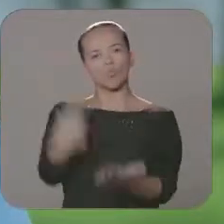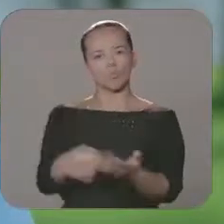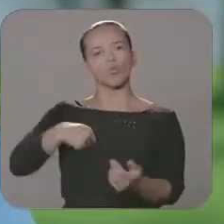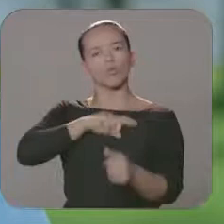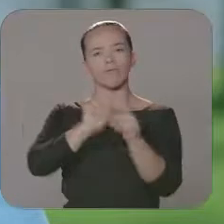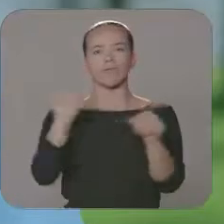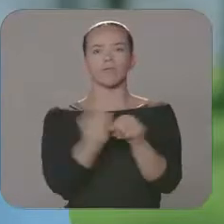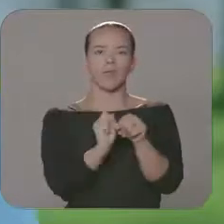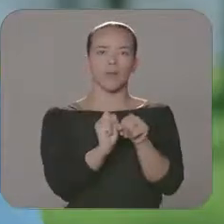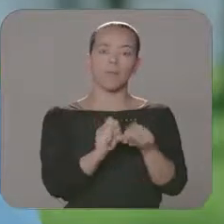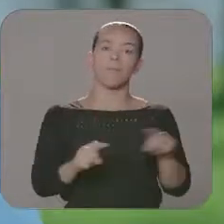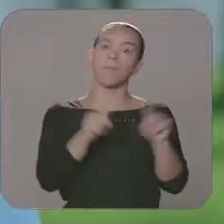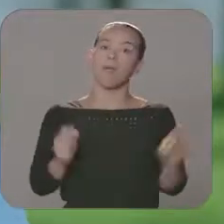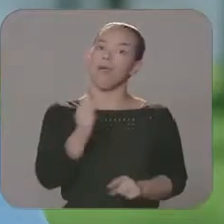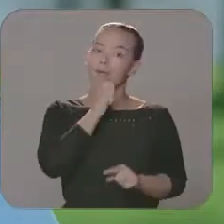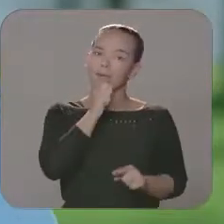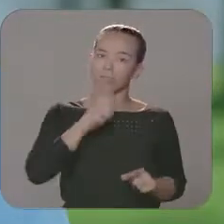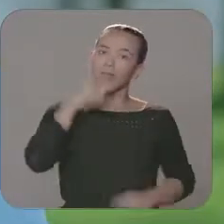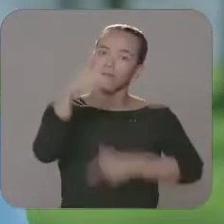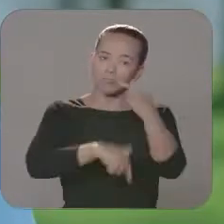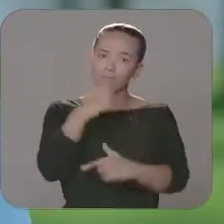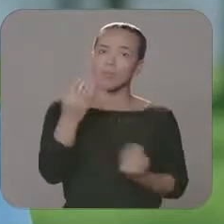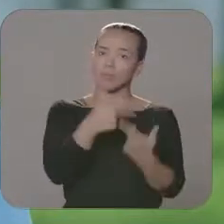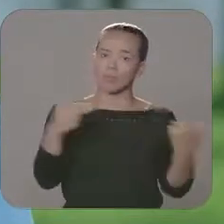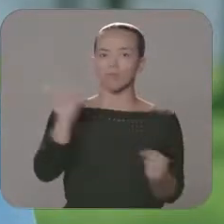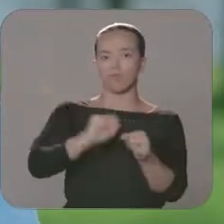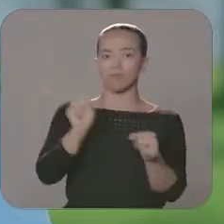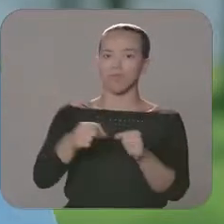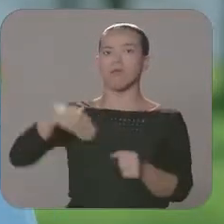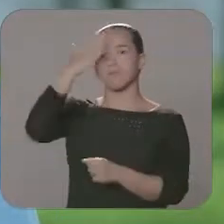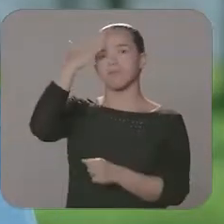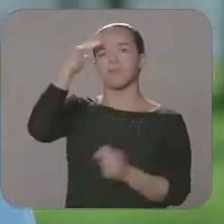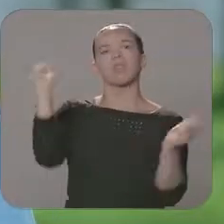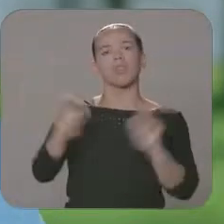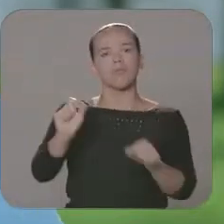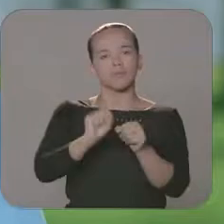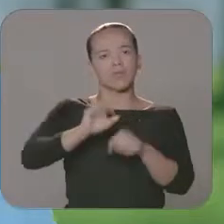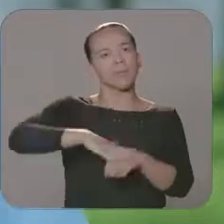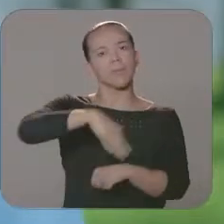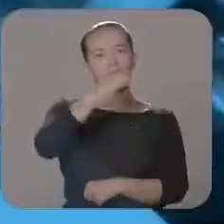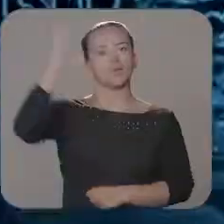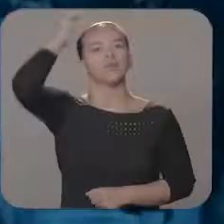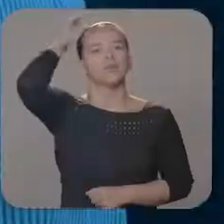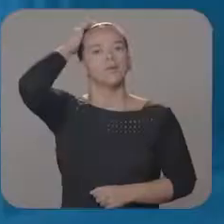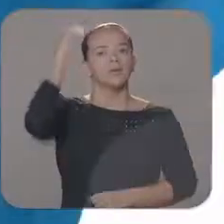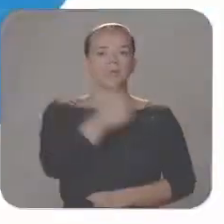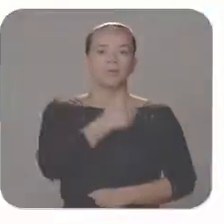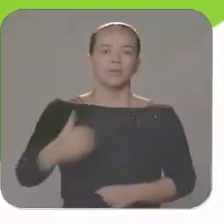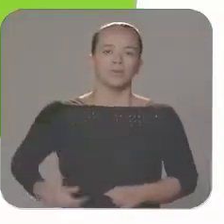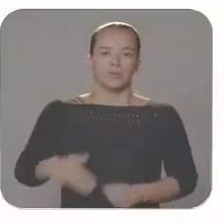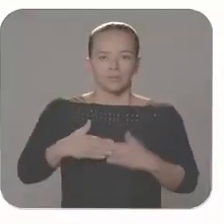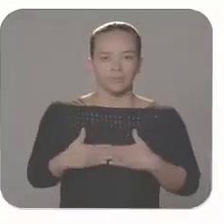compromissos cumpridos nessa área. Mas ainda temos muito trabalho pela frente e eu sei que dá para fazer muito mais. Reinaldo